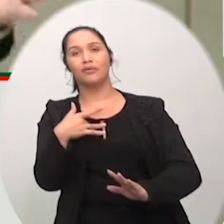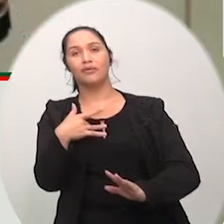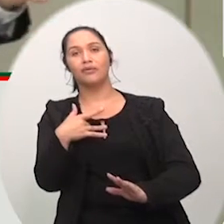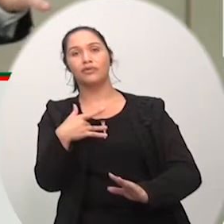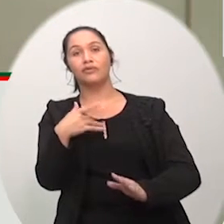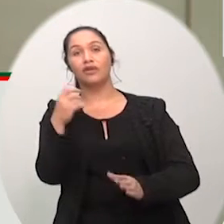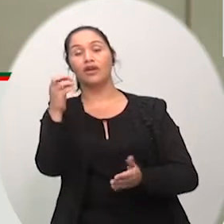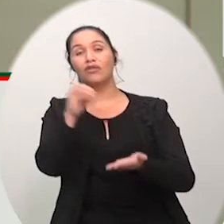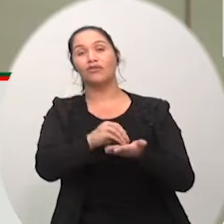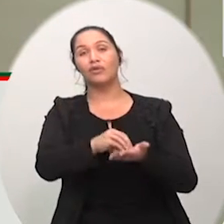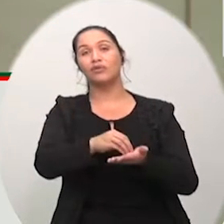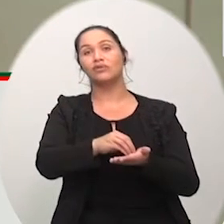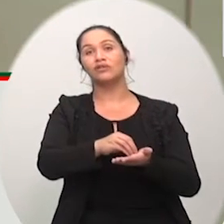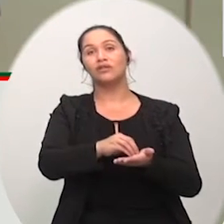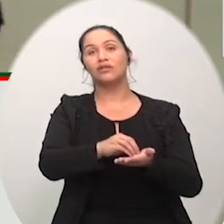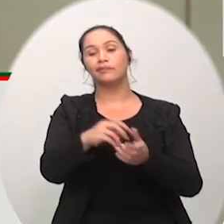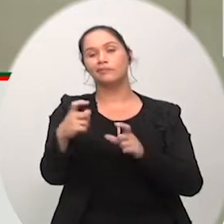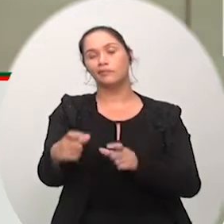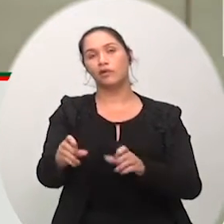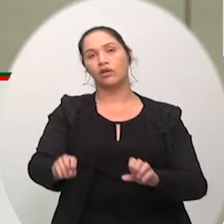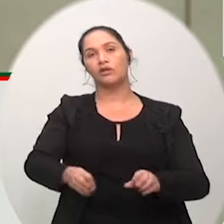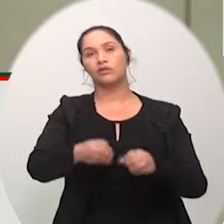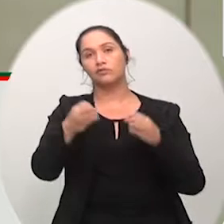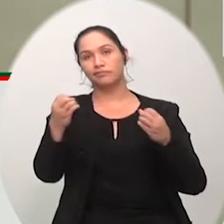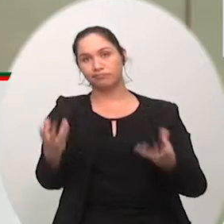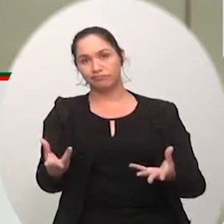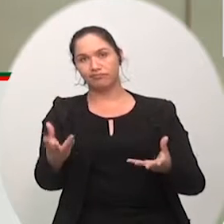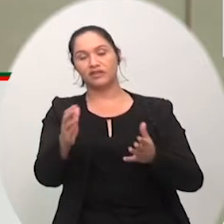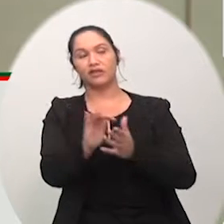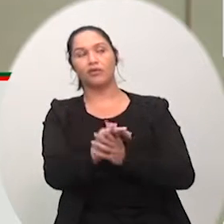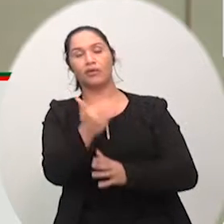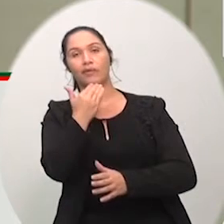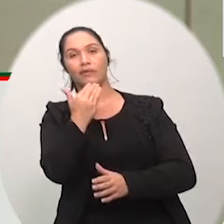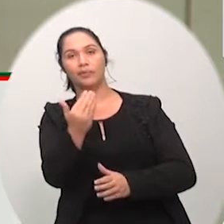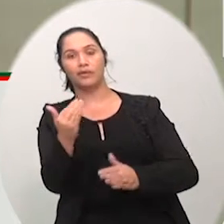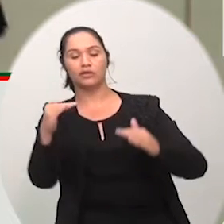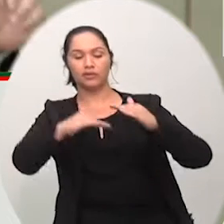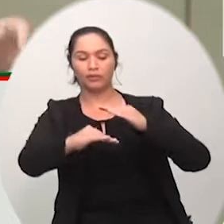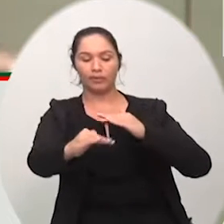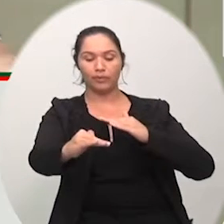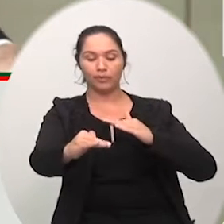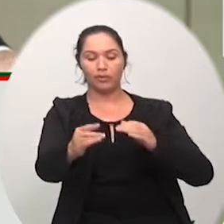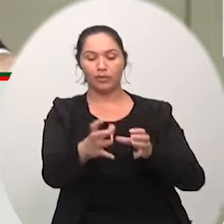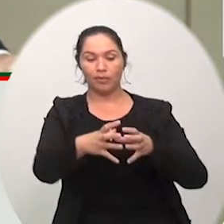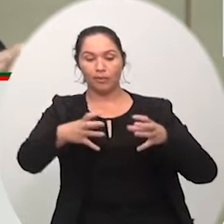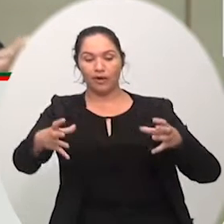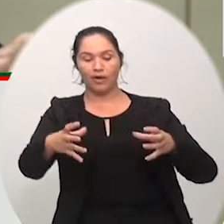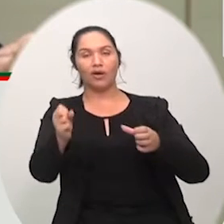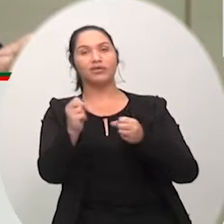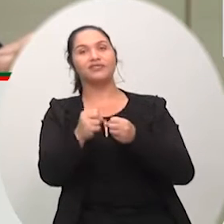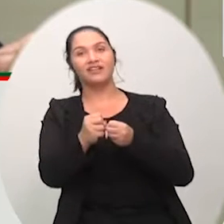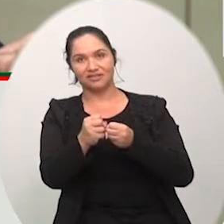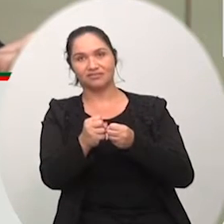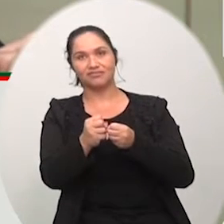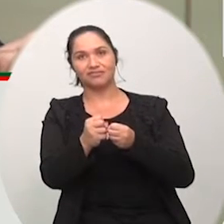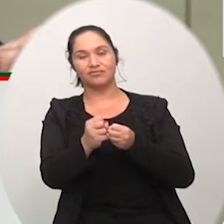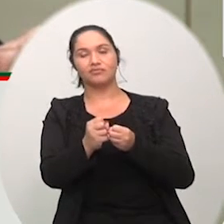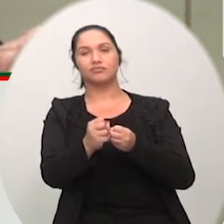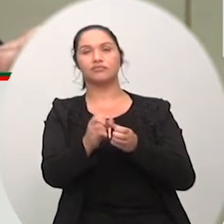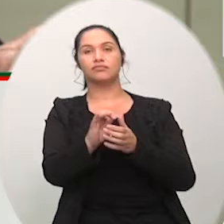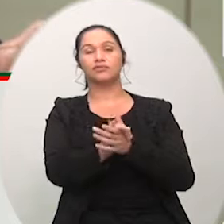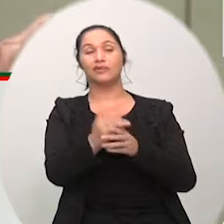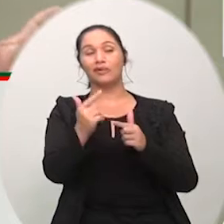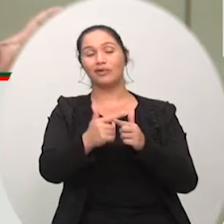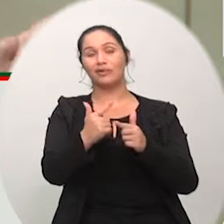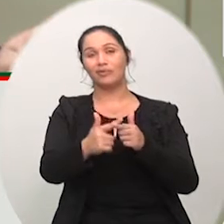estranguladas estreitas e até para passar o ônibus o caminhão está tendo alguns problemas ali então